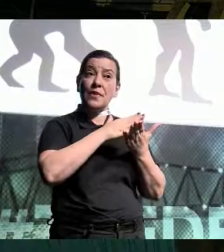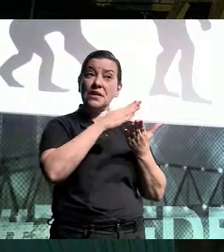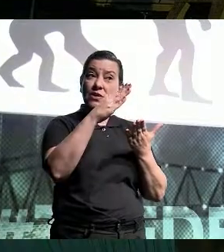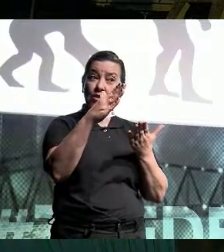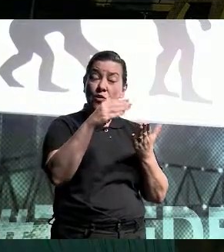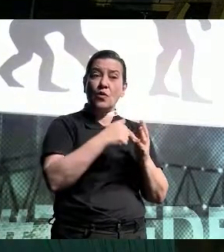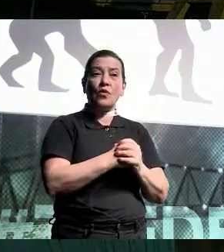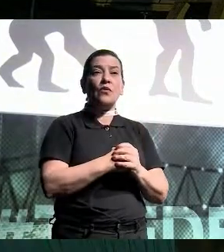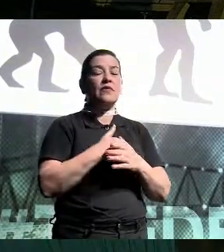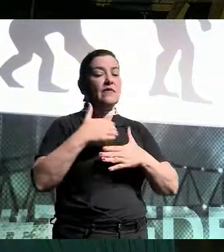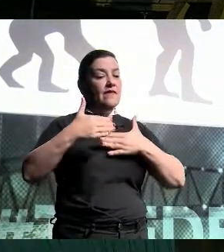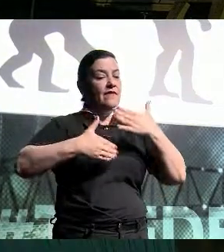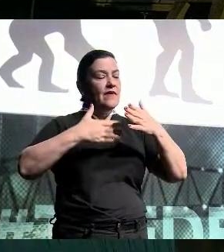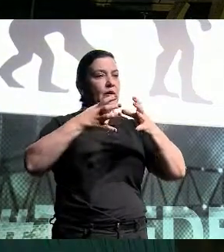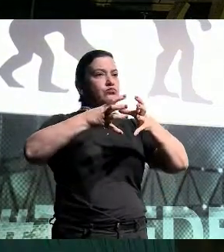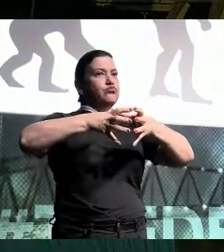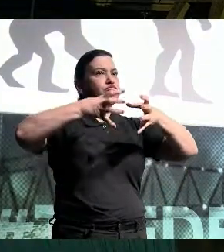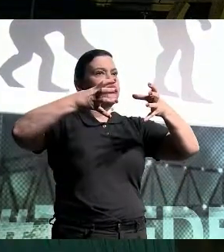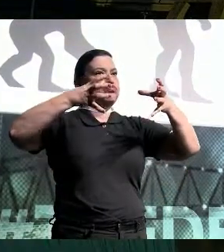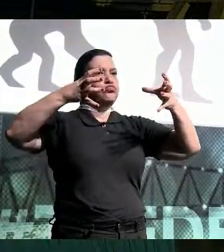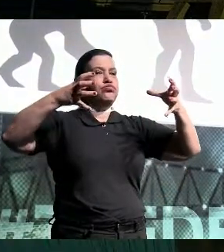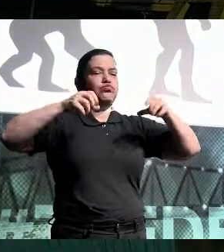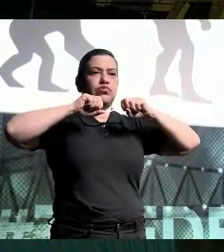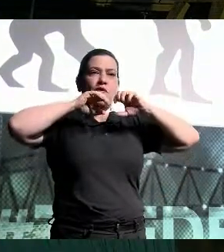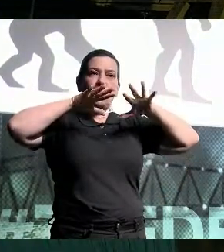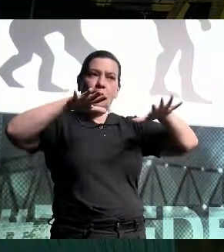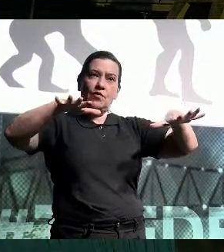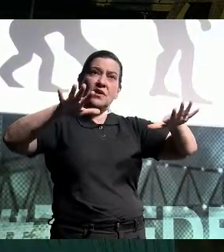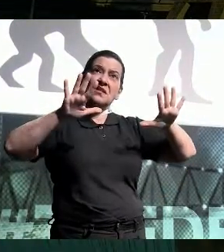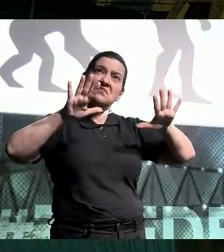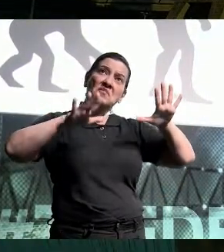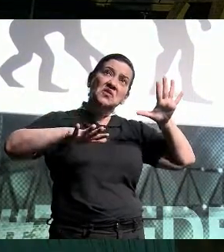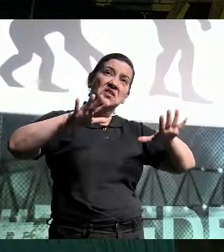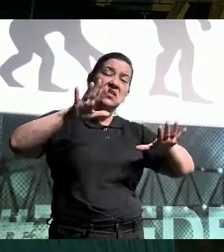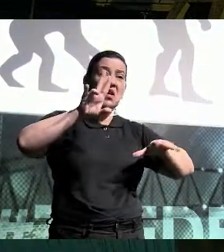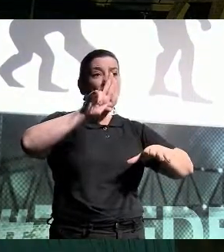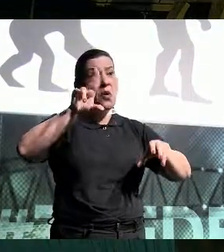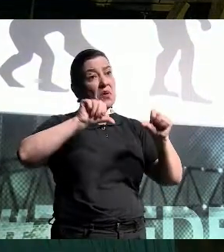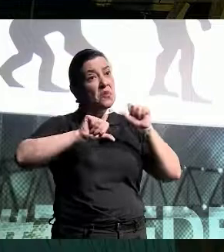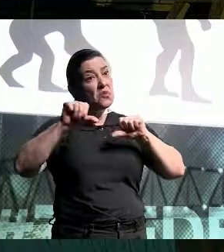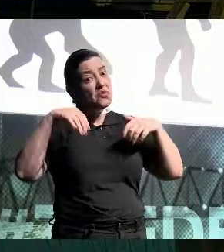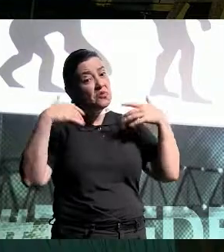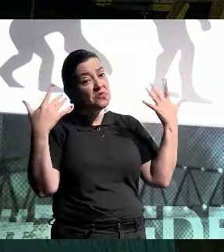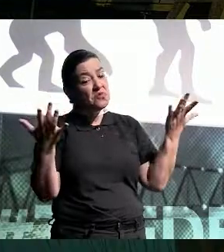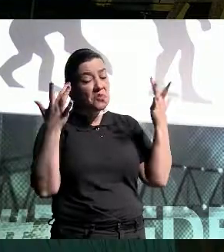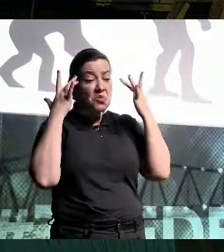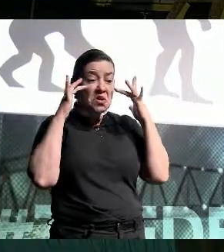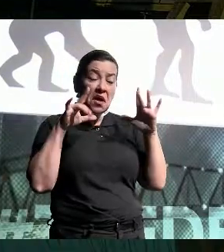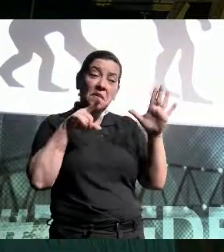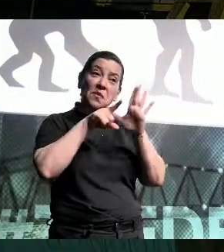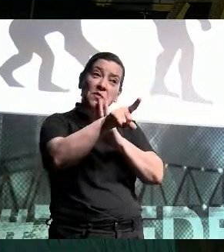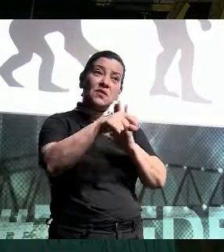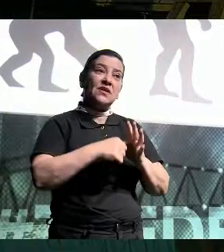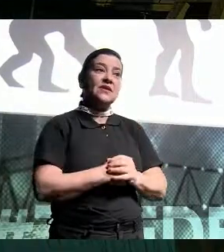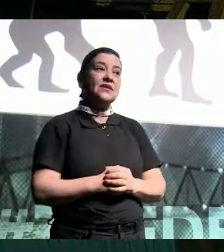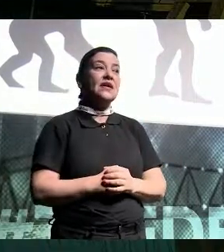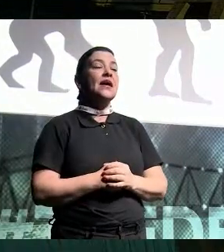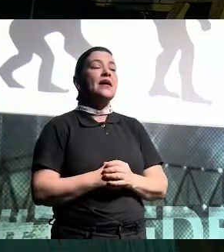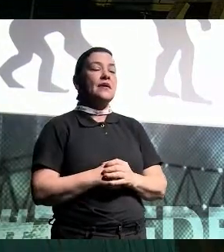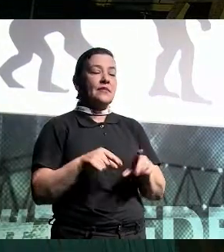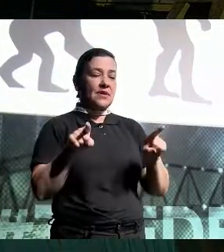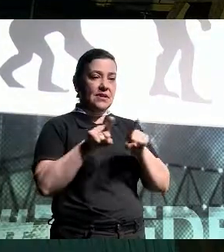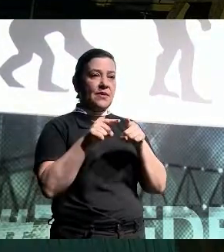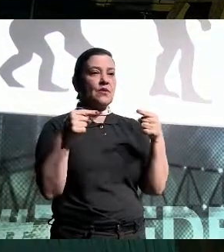Ela é uma onda que vai crescer e ela vai evoluir. Talvez ela mude de nome. Não sei. Perguntas, né? Mas faz